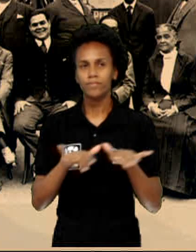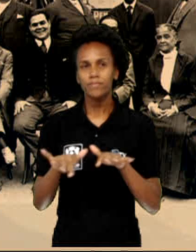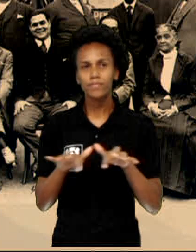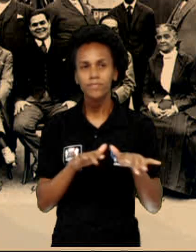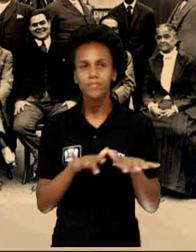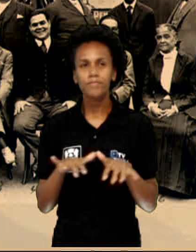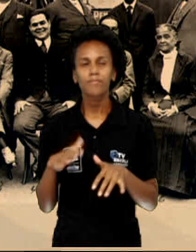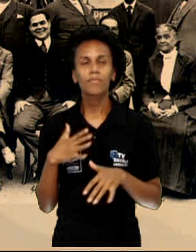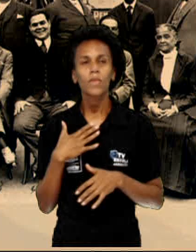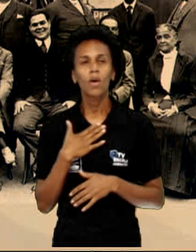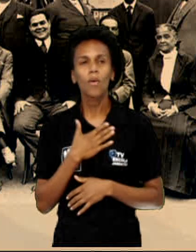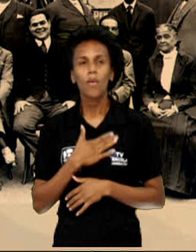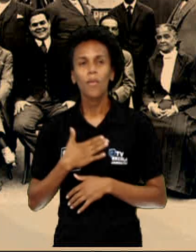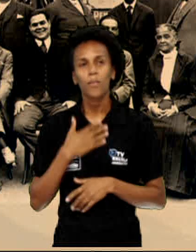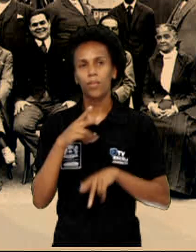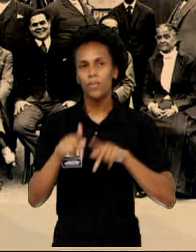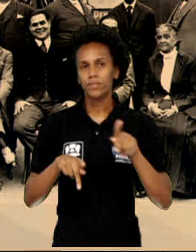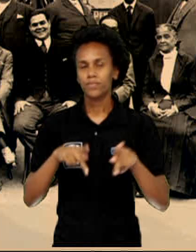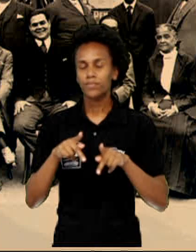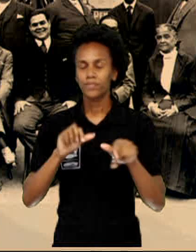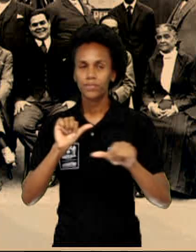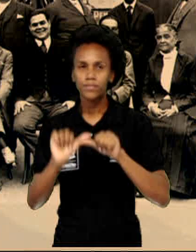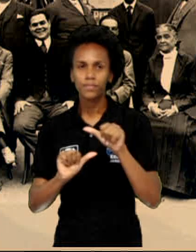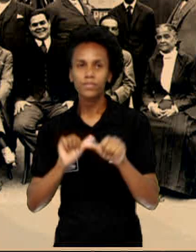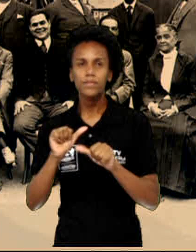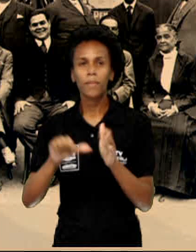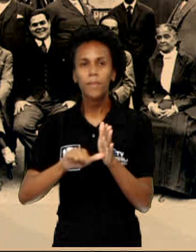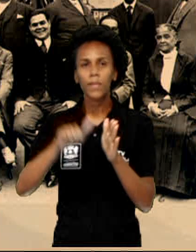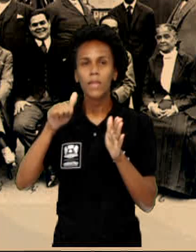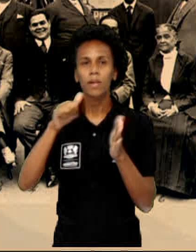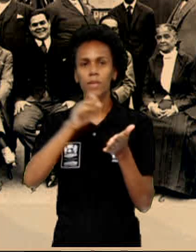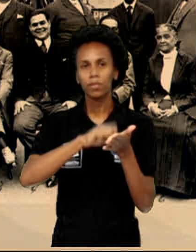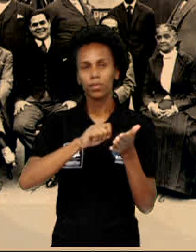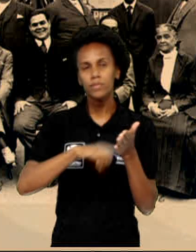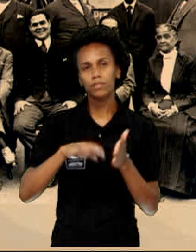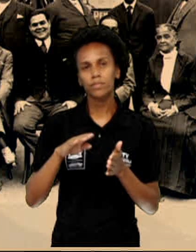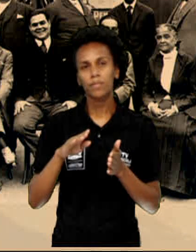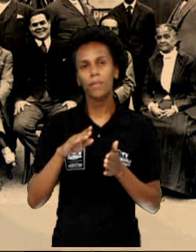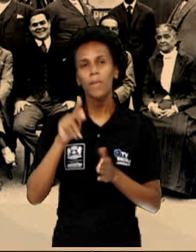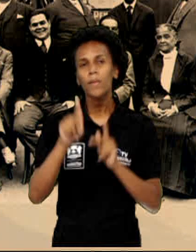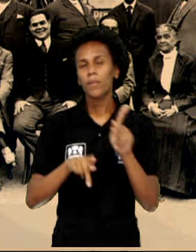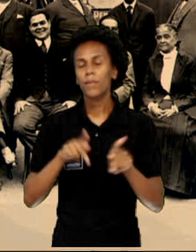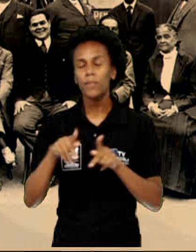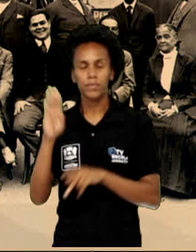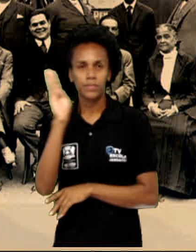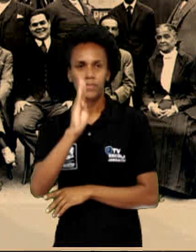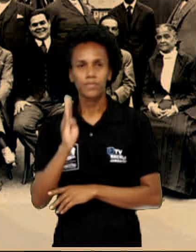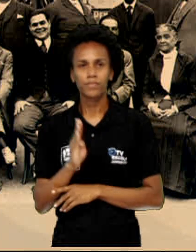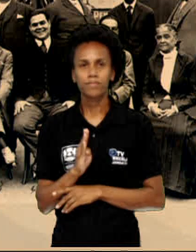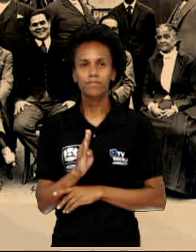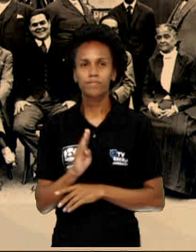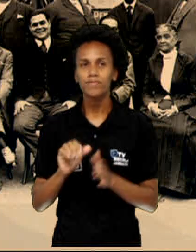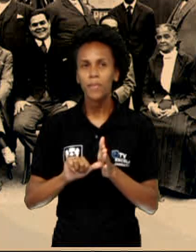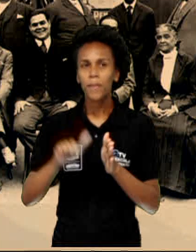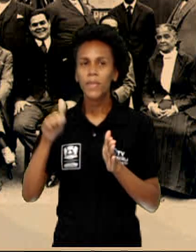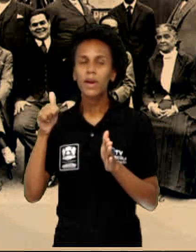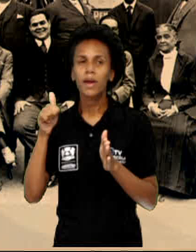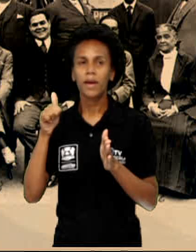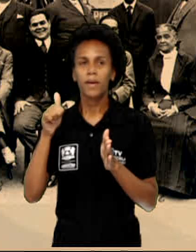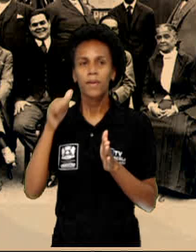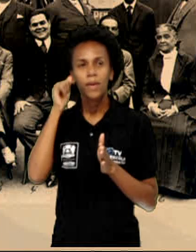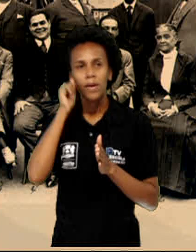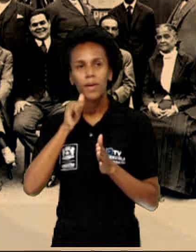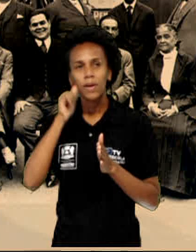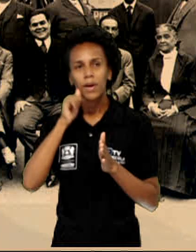a tornaria a primeira compositora popular do Brasil. Ela foi a primeira chorona, primeira